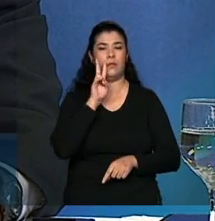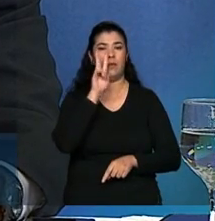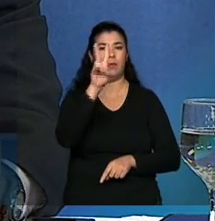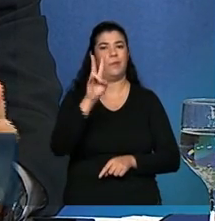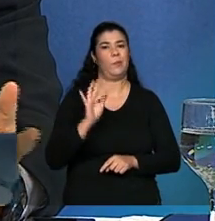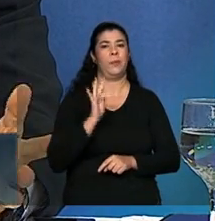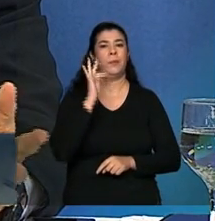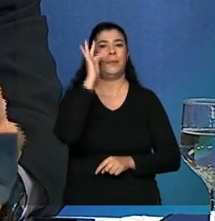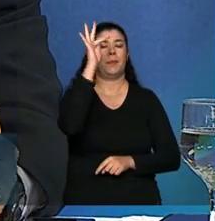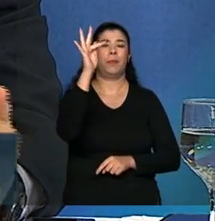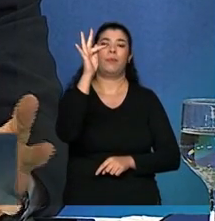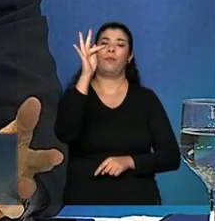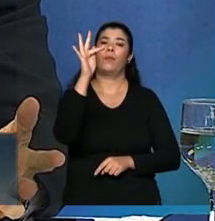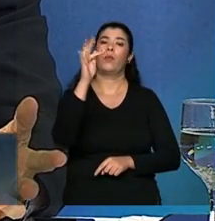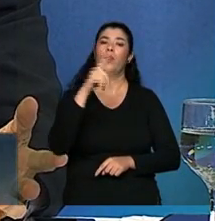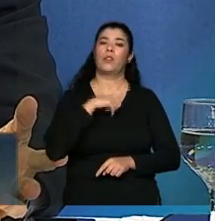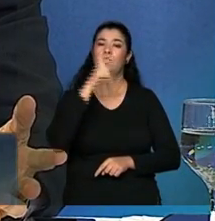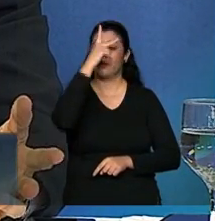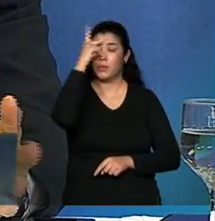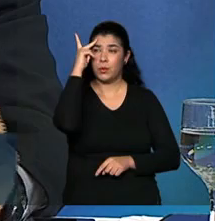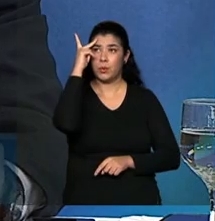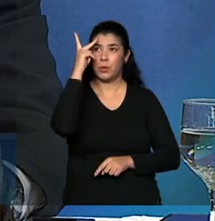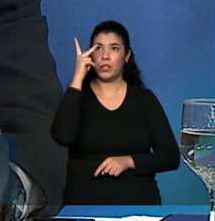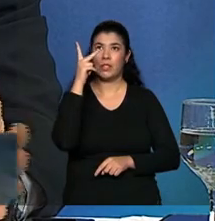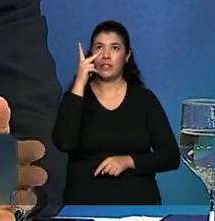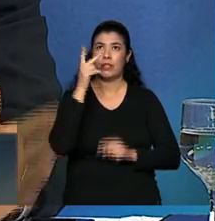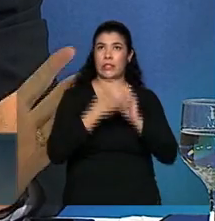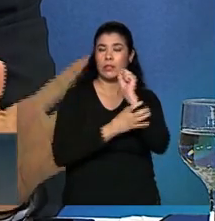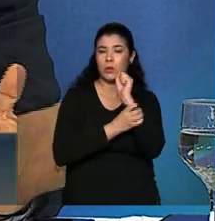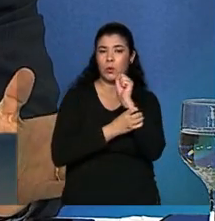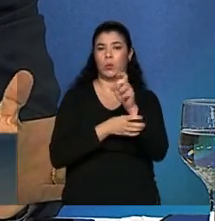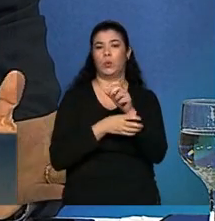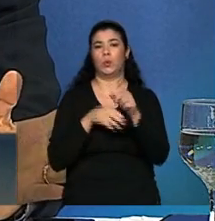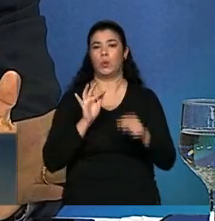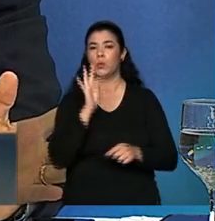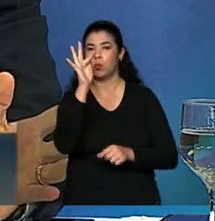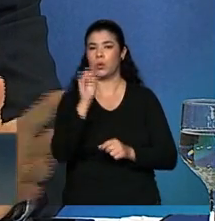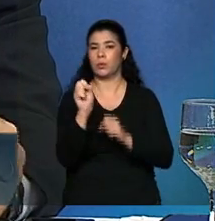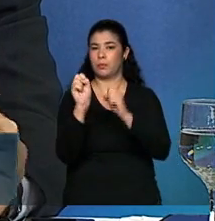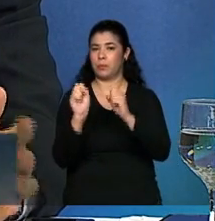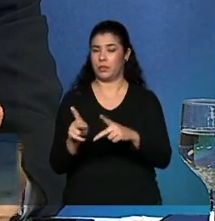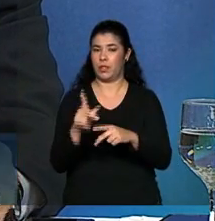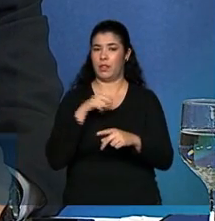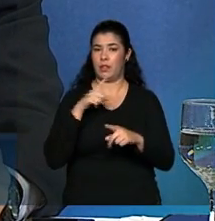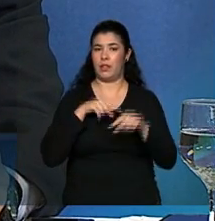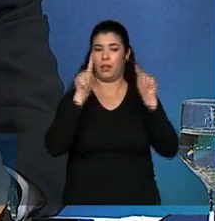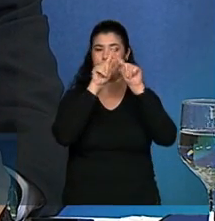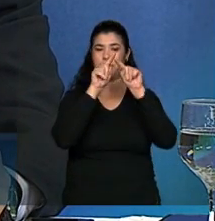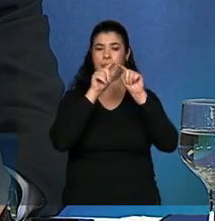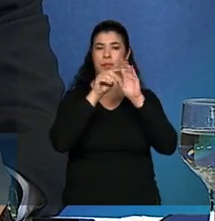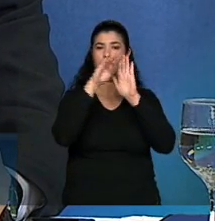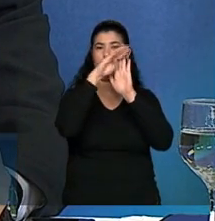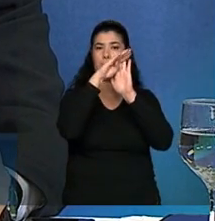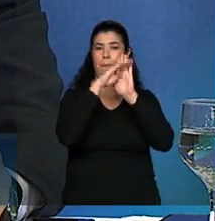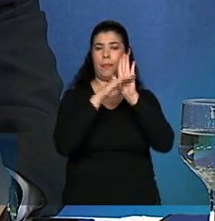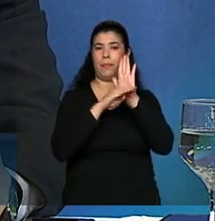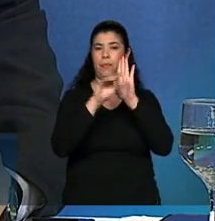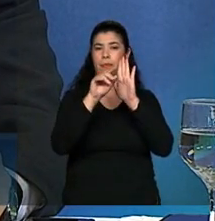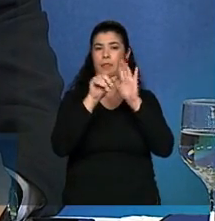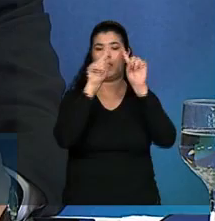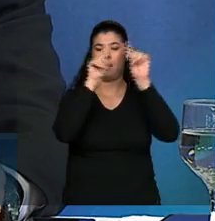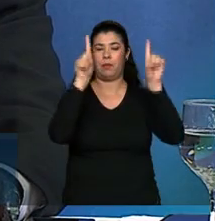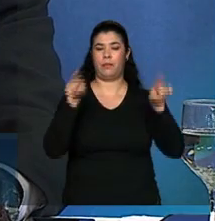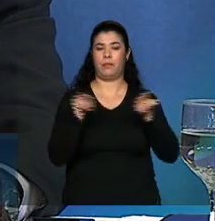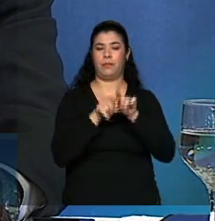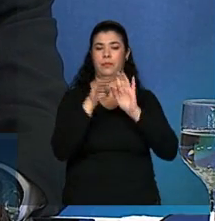ao trabalhador, ou trabalhadora que vai se aposentar. Você tem lá uma tabela, você sabe exatamente como essa tabela vai evoluir